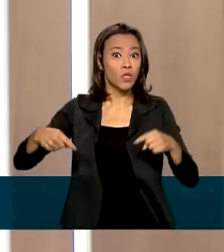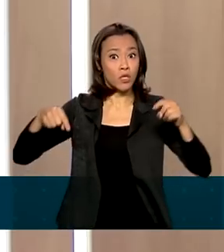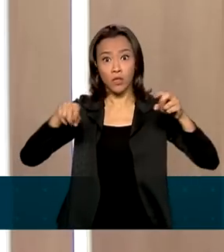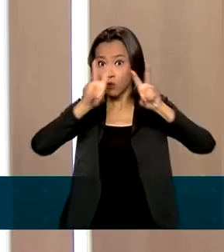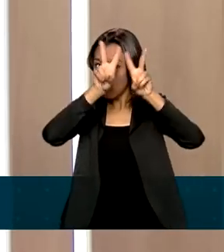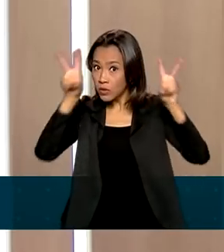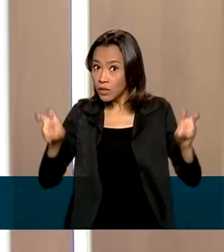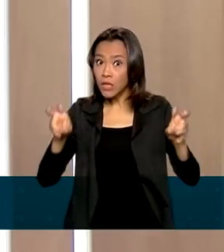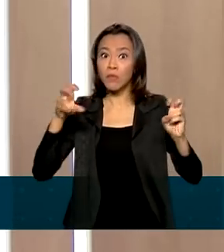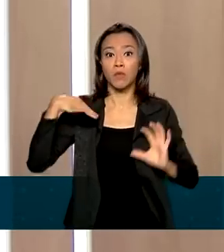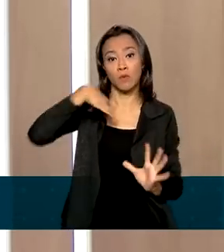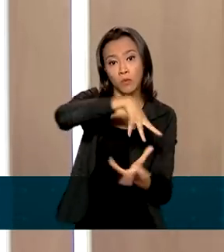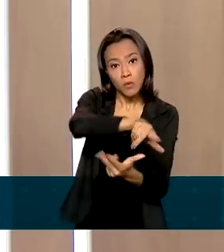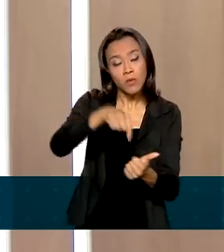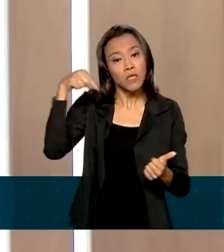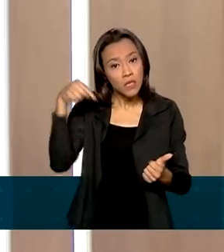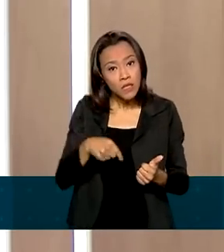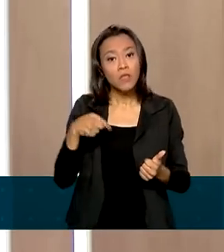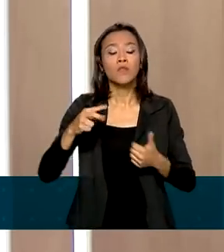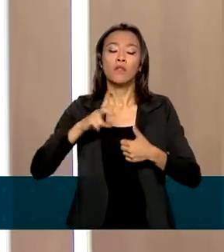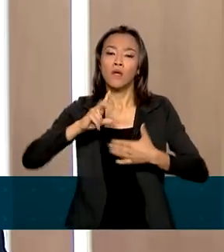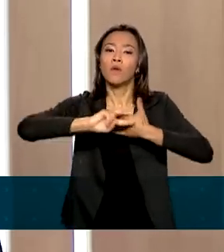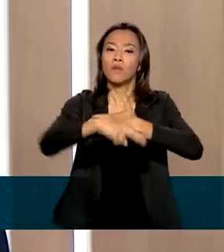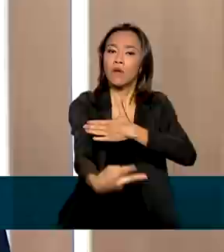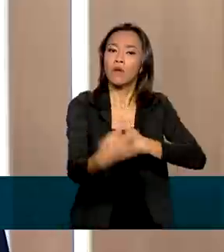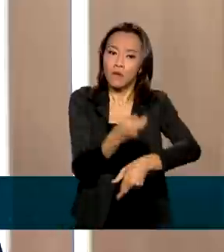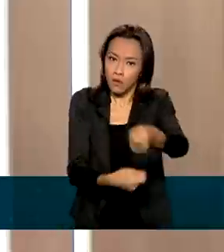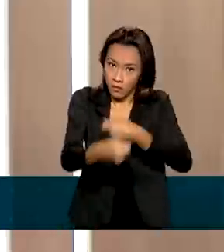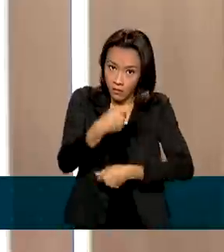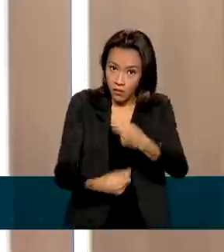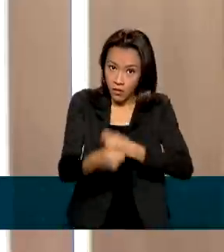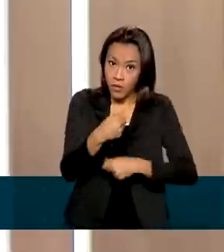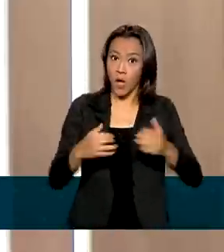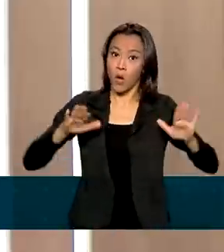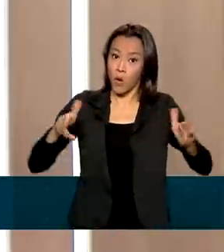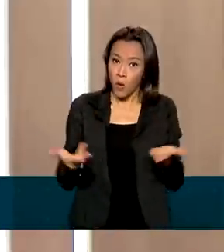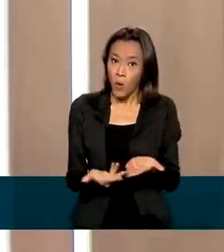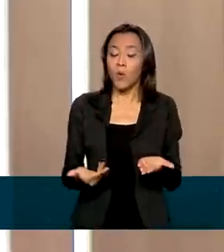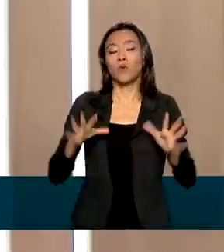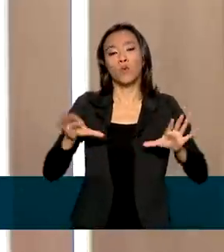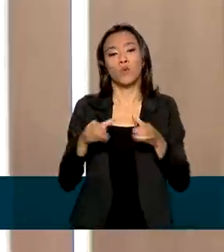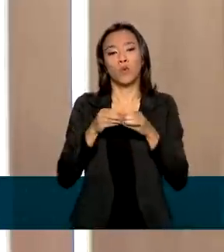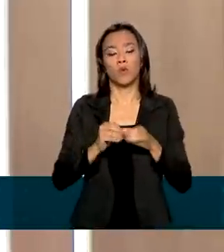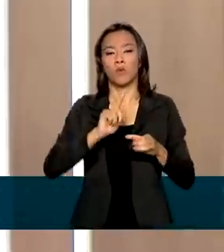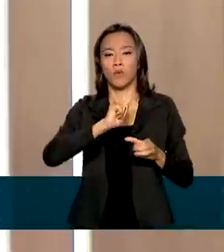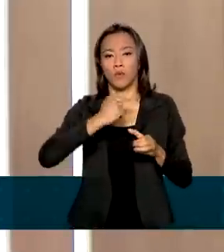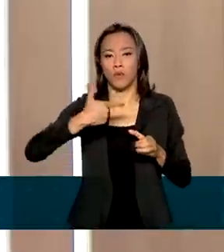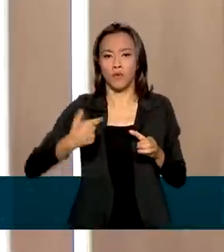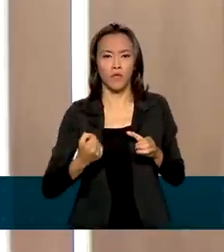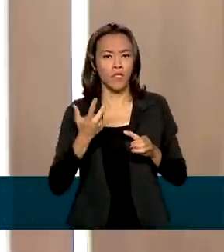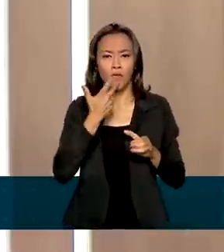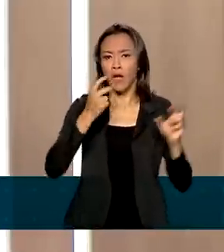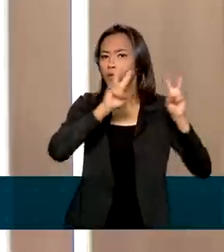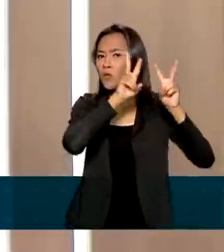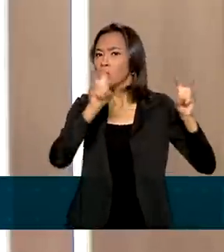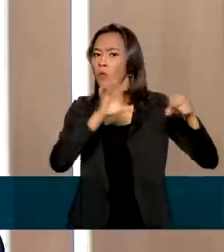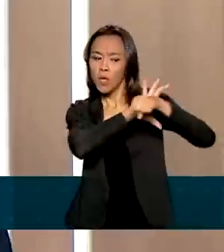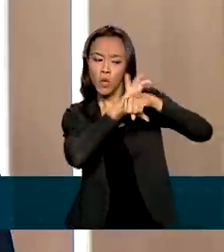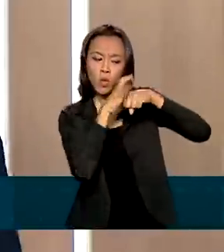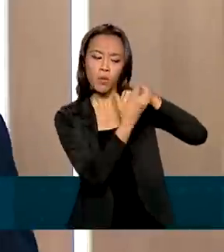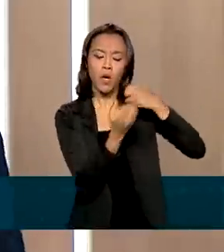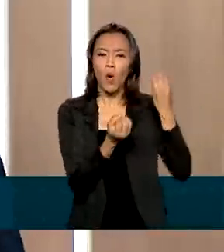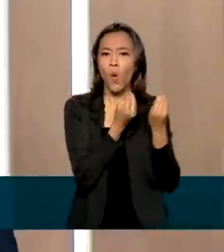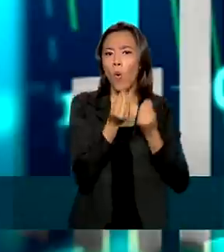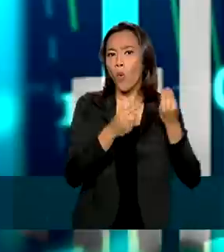afetam, por sua vez, o crescimento econômico. Dessa forma, atualmente, o G20 trata, por exemplo, da questão da pandemia, como que ela afetou o